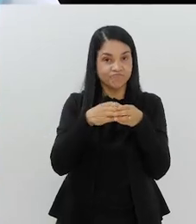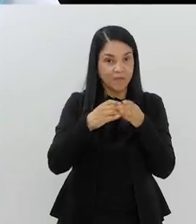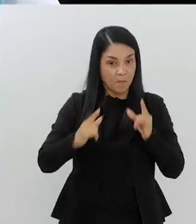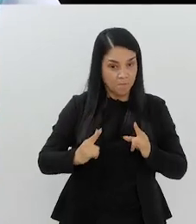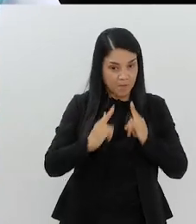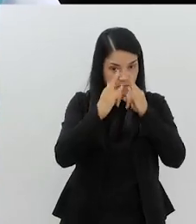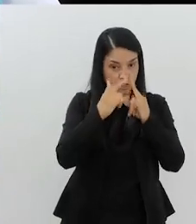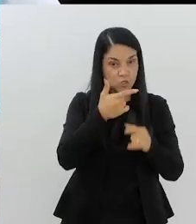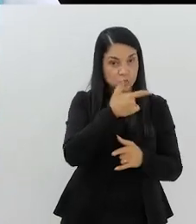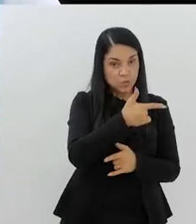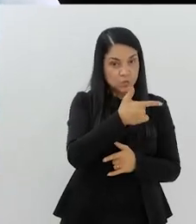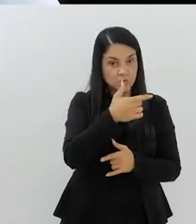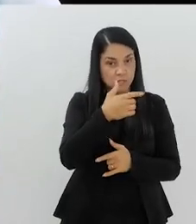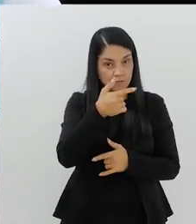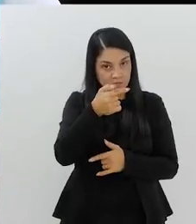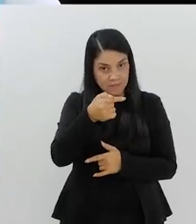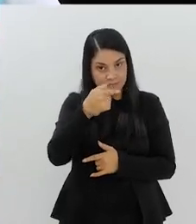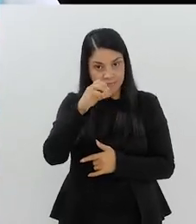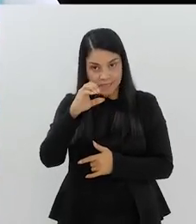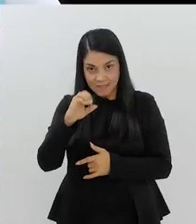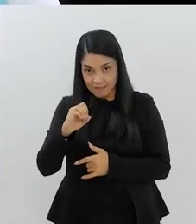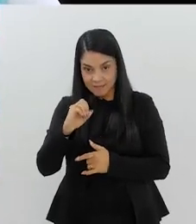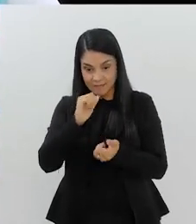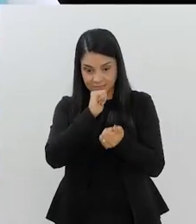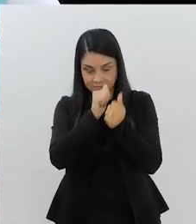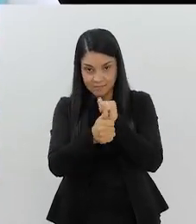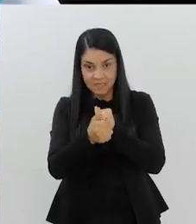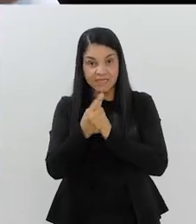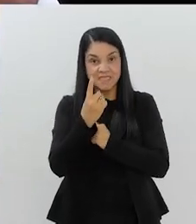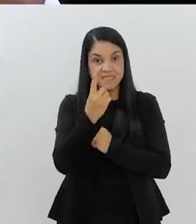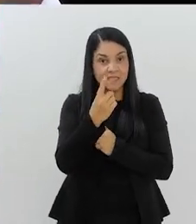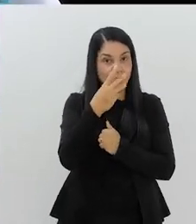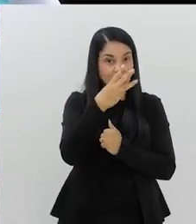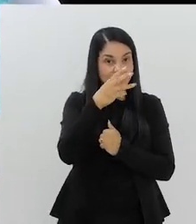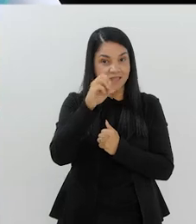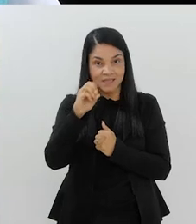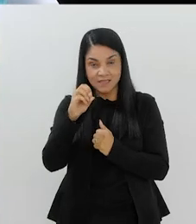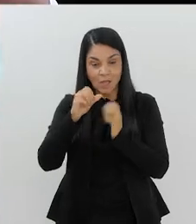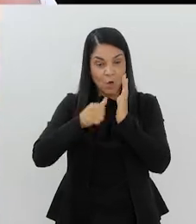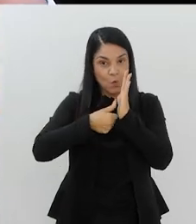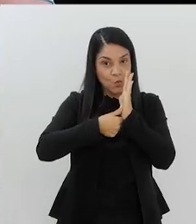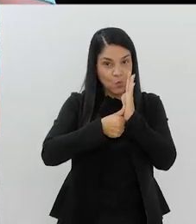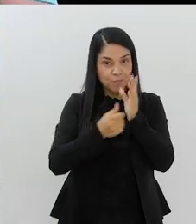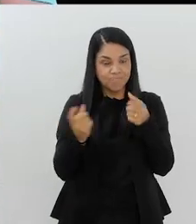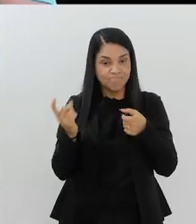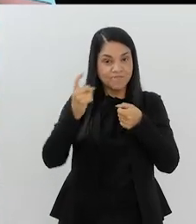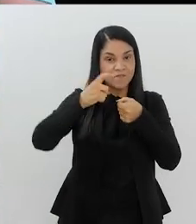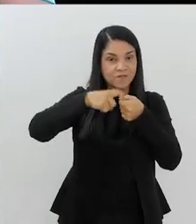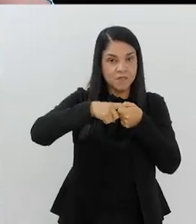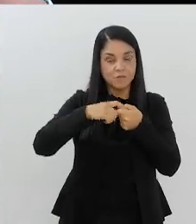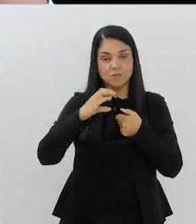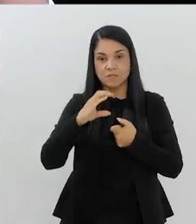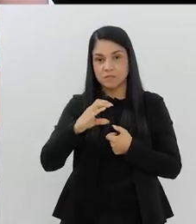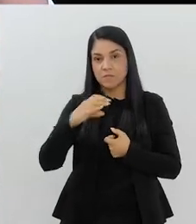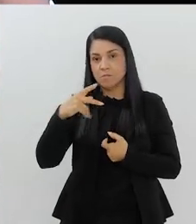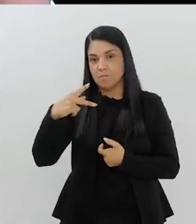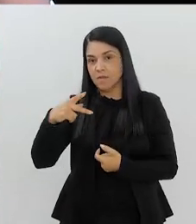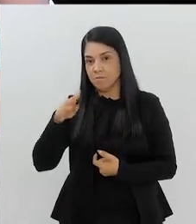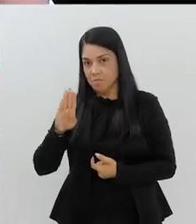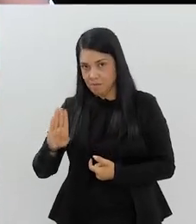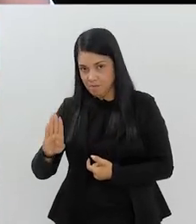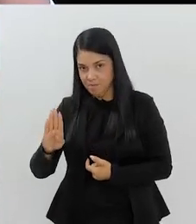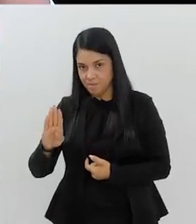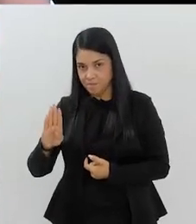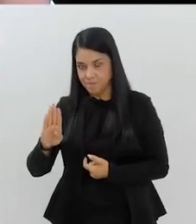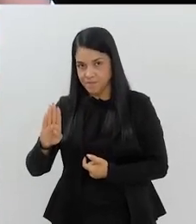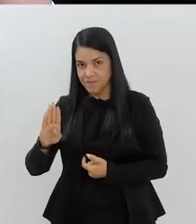estava lá em Paris, dos 270 atletas, 130 são de clubes filiados ao CBCP.